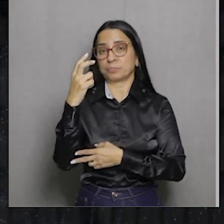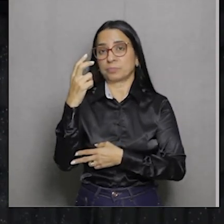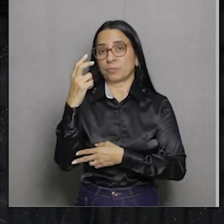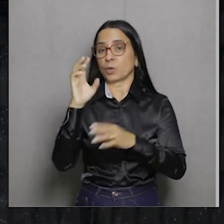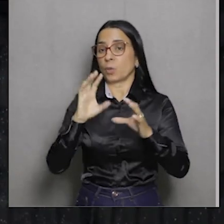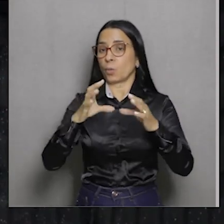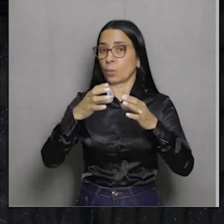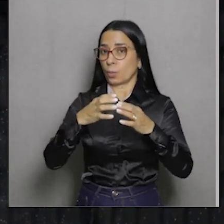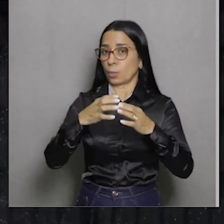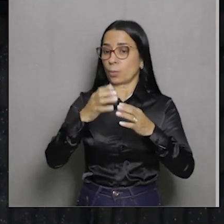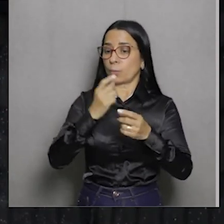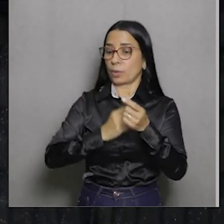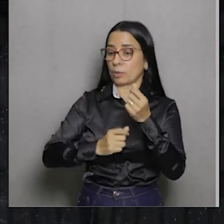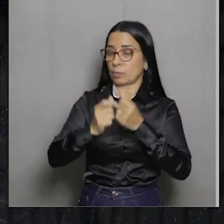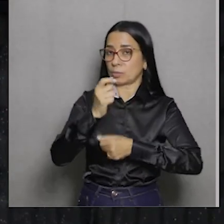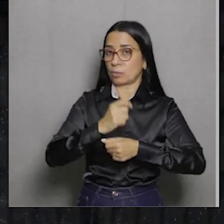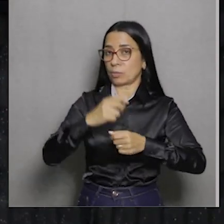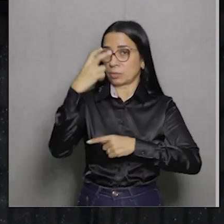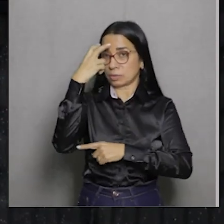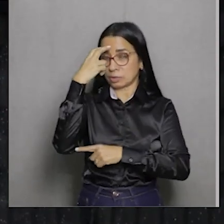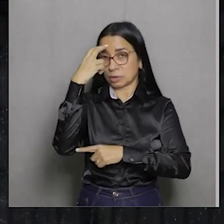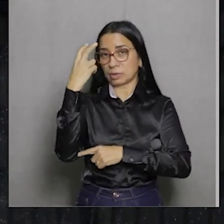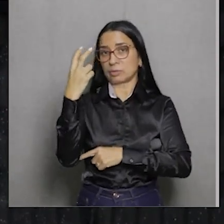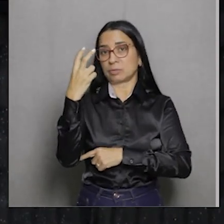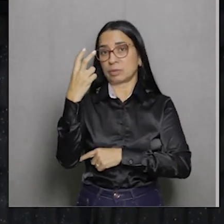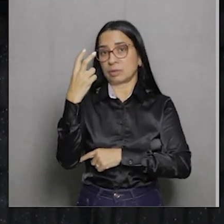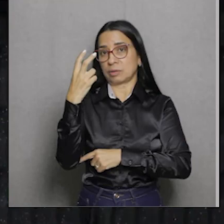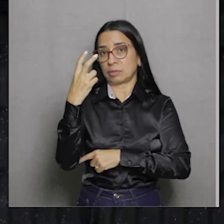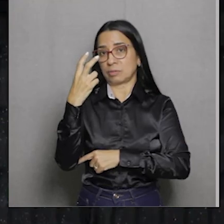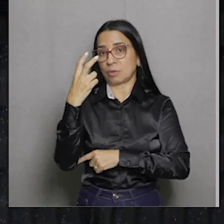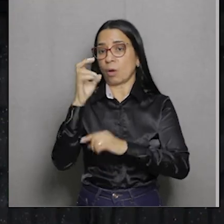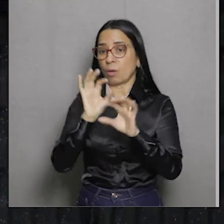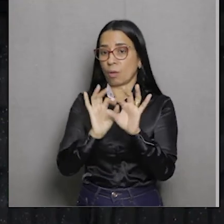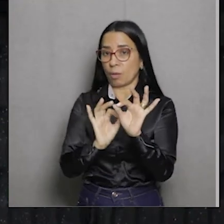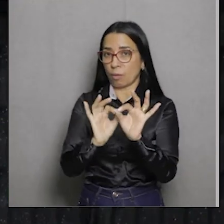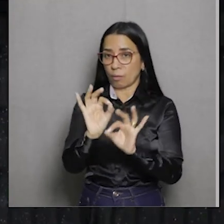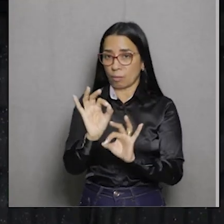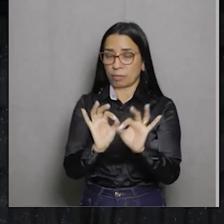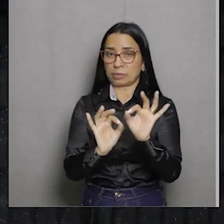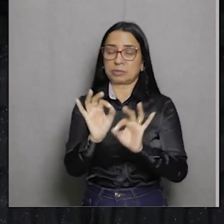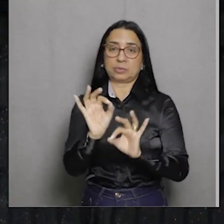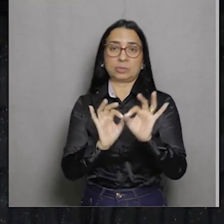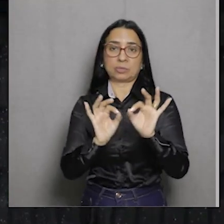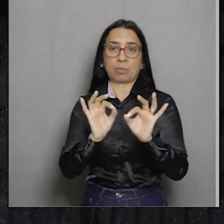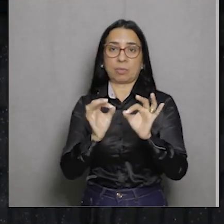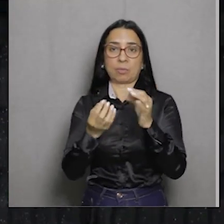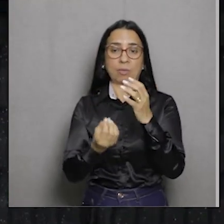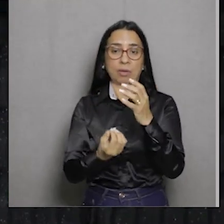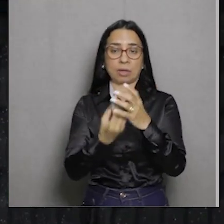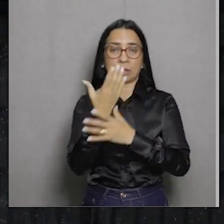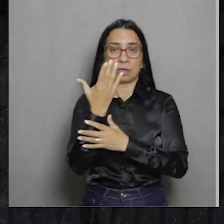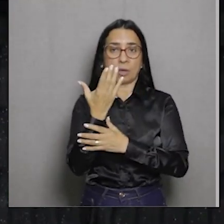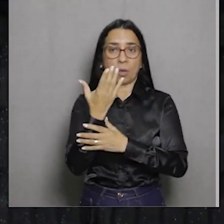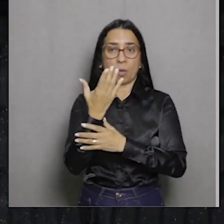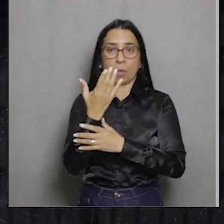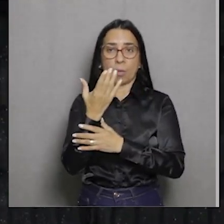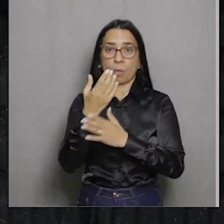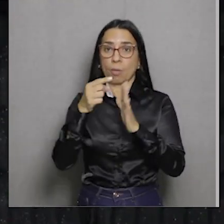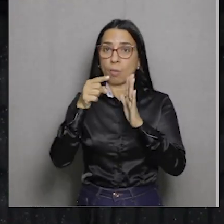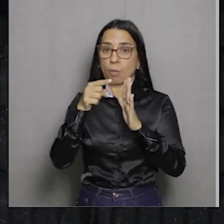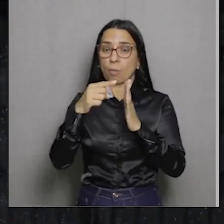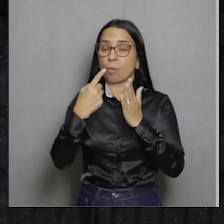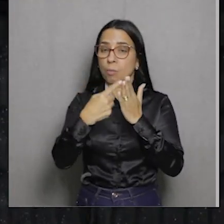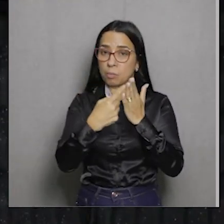econômica intelectual esteve na elaboração, na criação dos planos desses